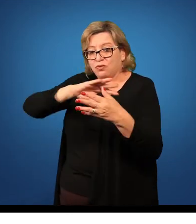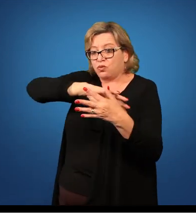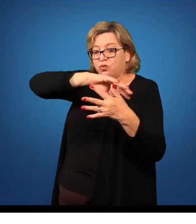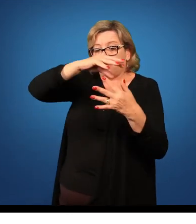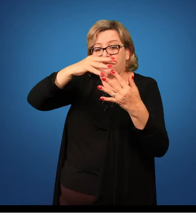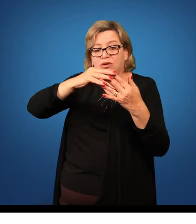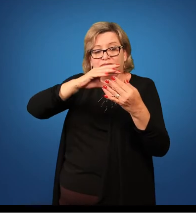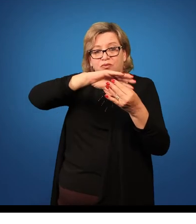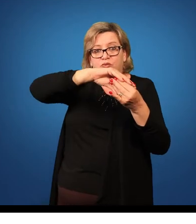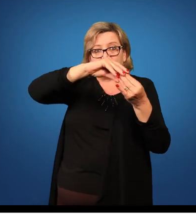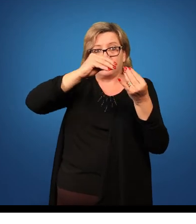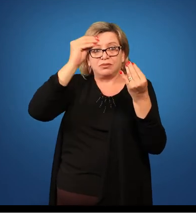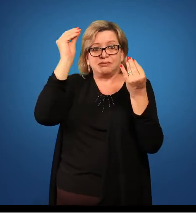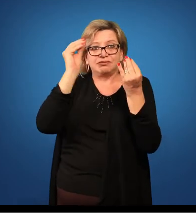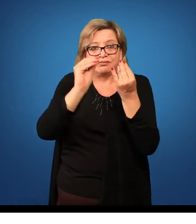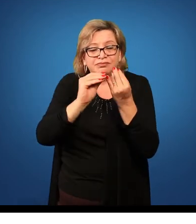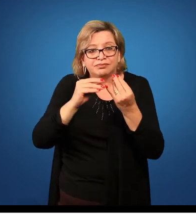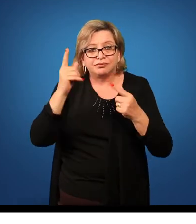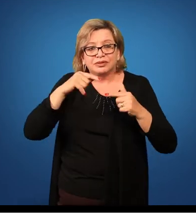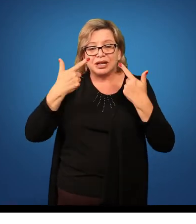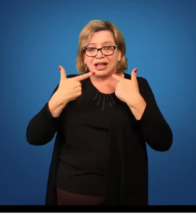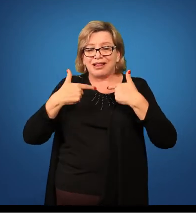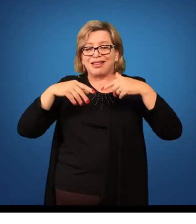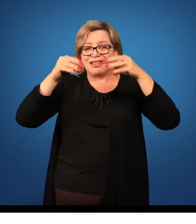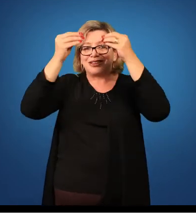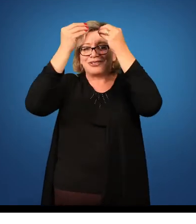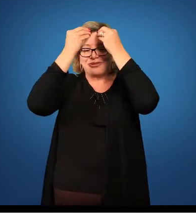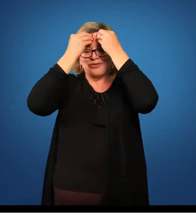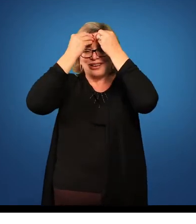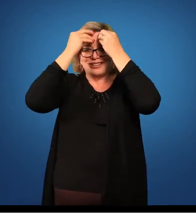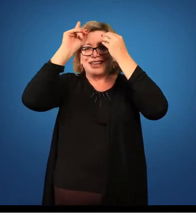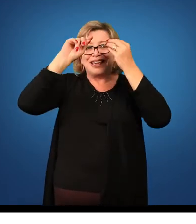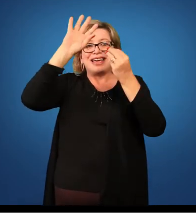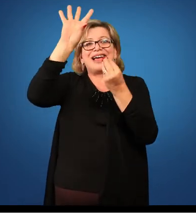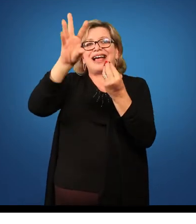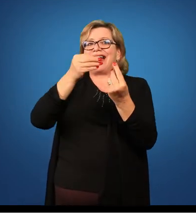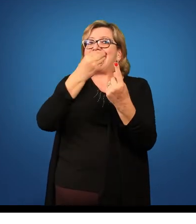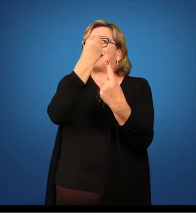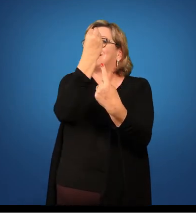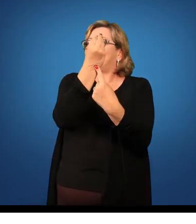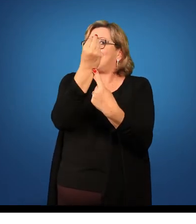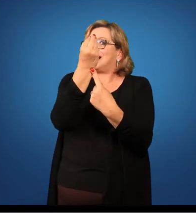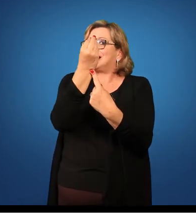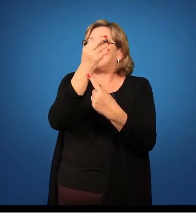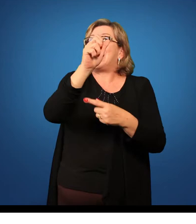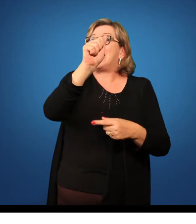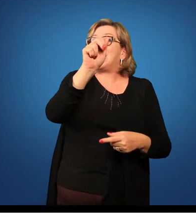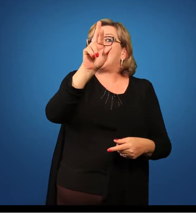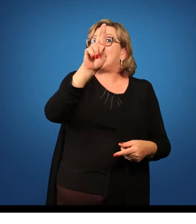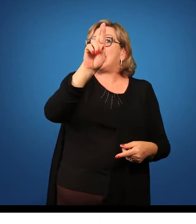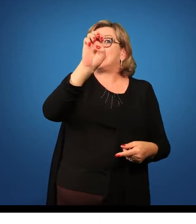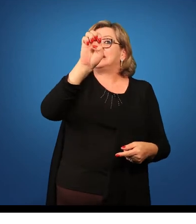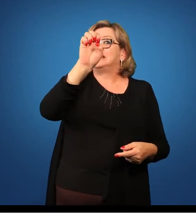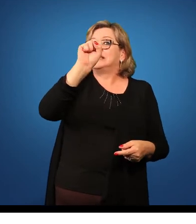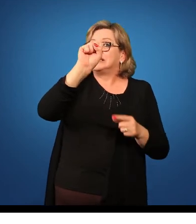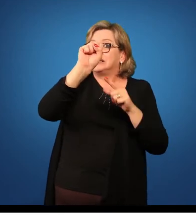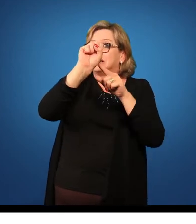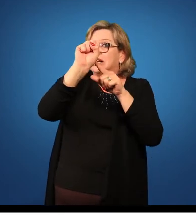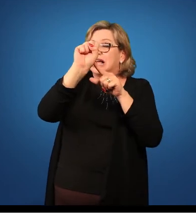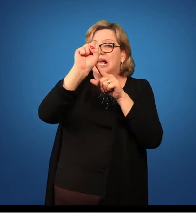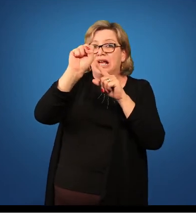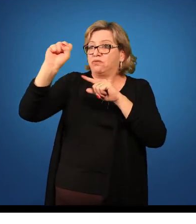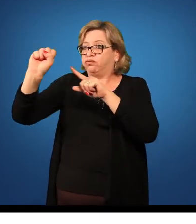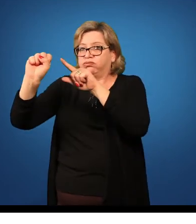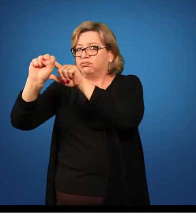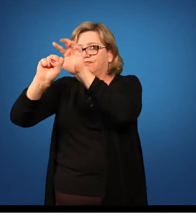Então, as linguagens, que seria a arte e não artes. Então, seria a nossa arte sendo configurada.